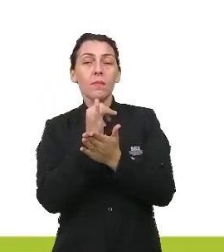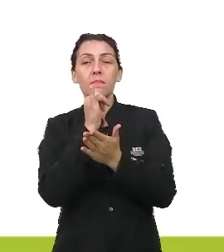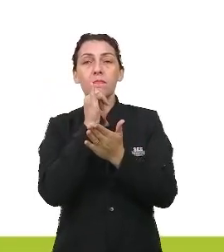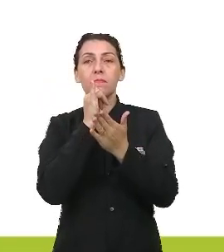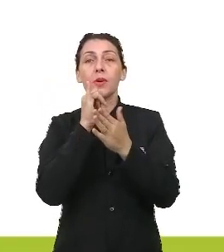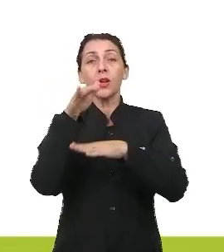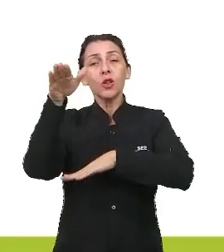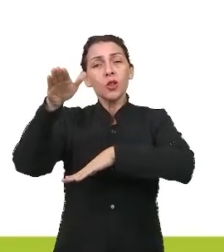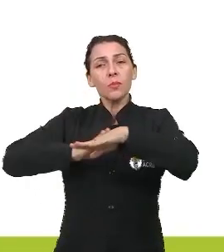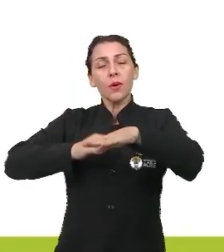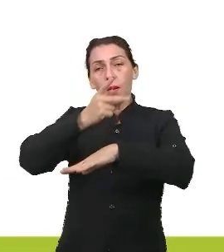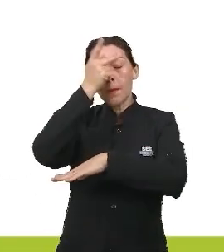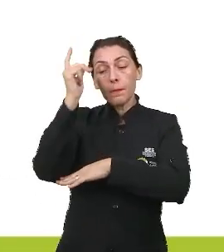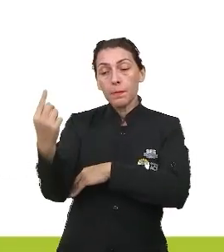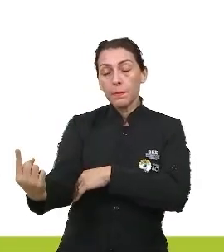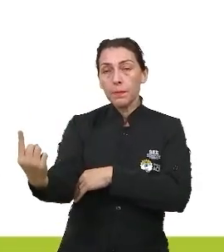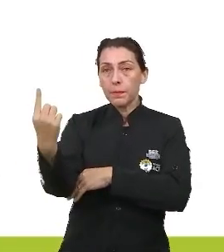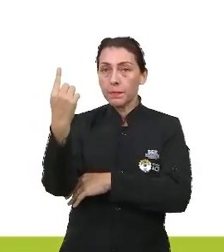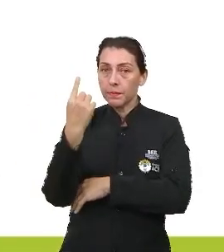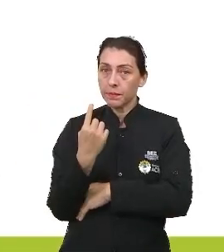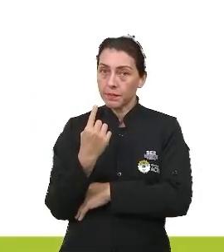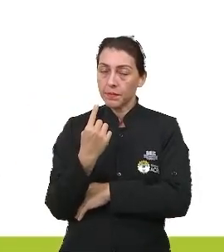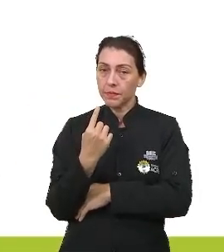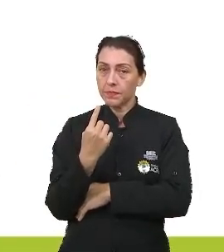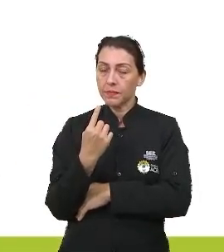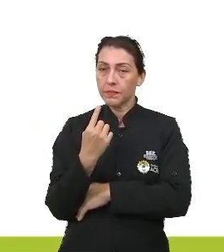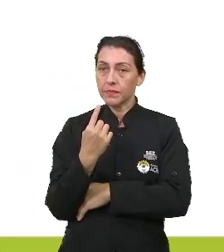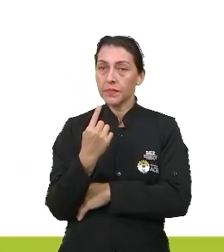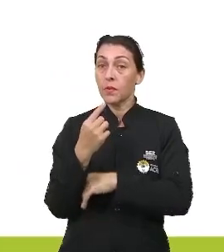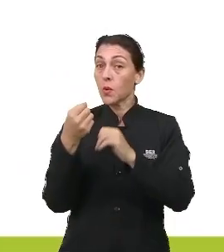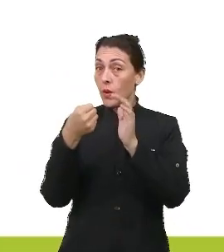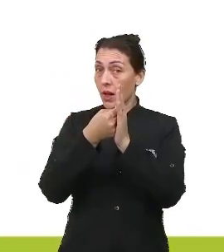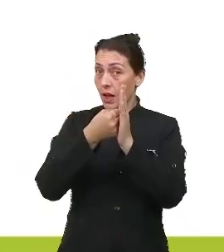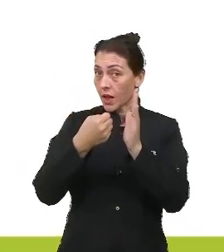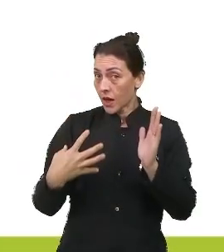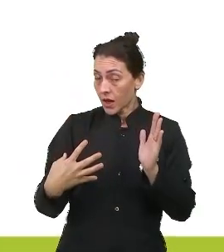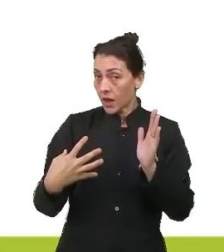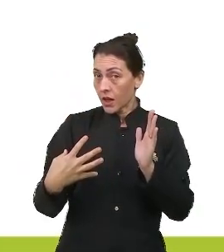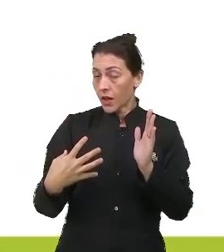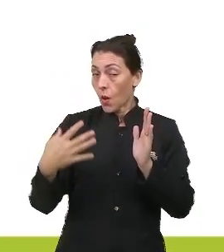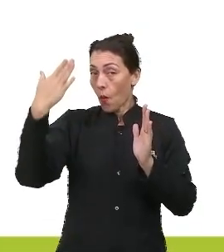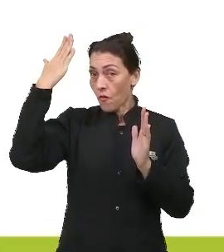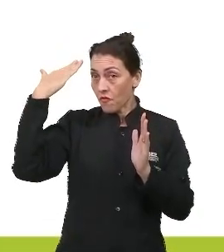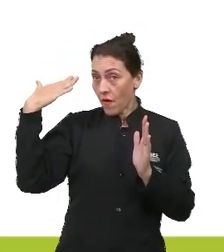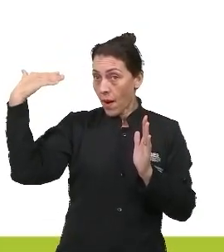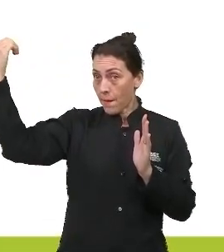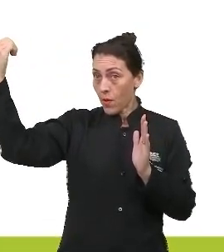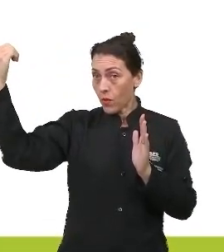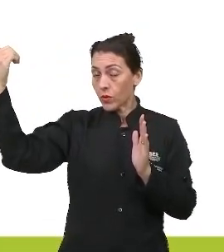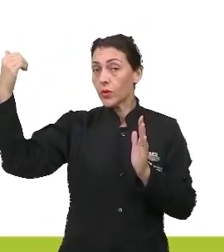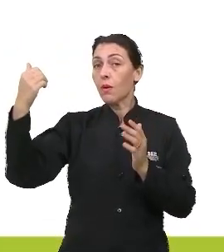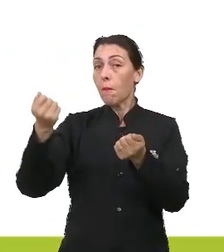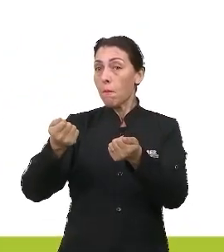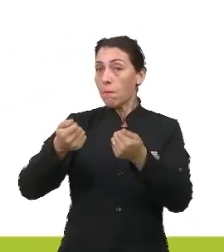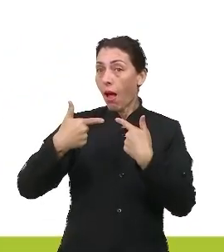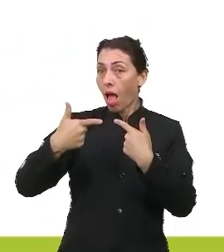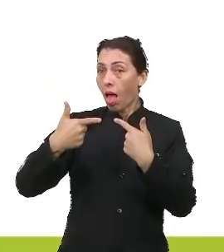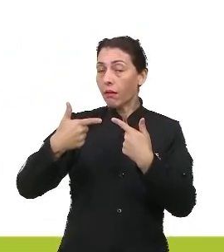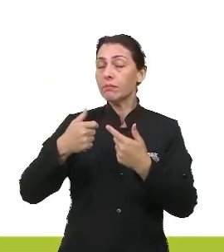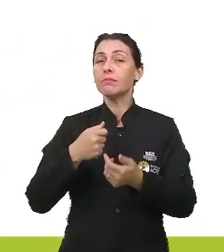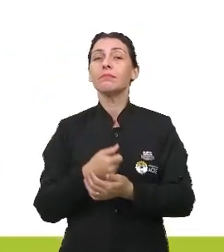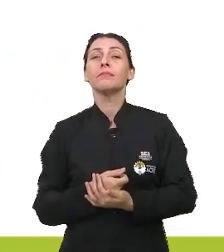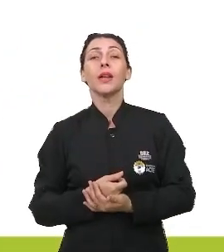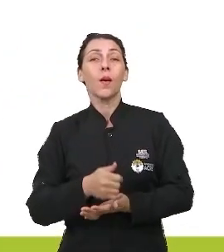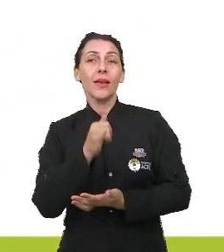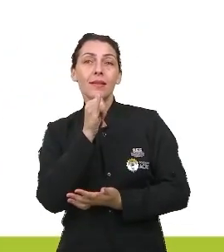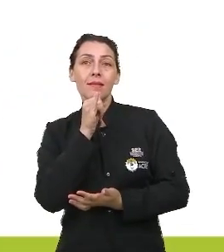chamar uma pessoa, chama-a por uma característica, o famoso apelido, né? Isso é